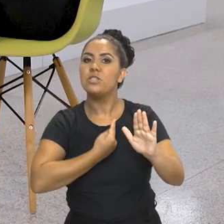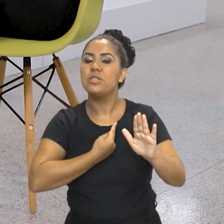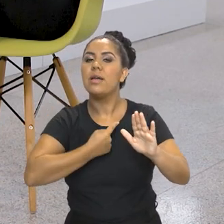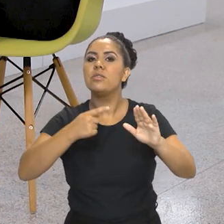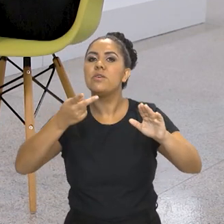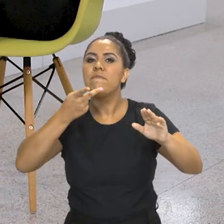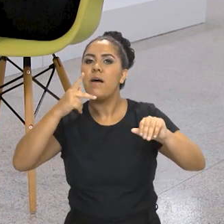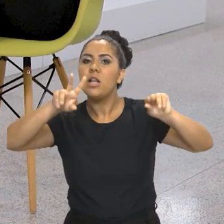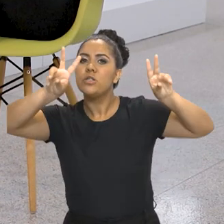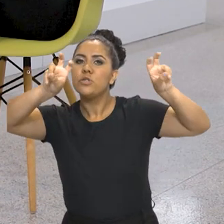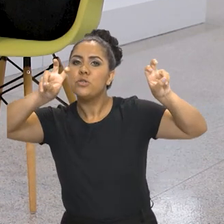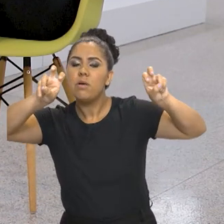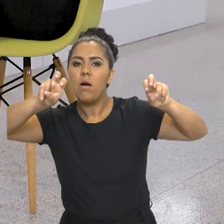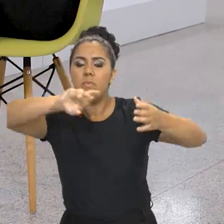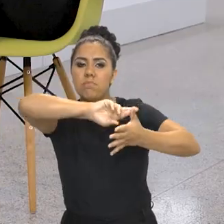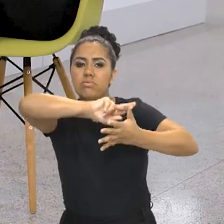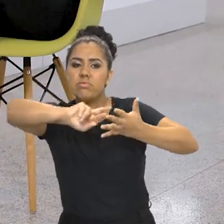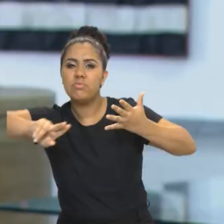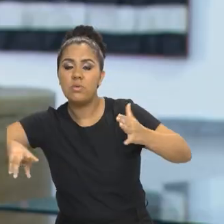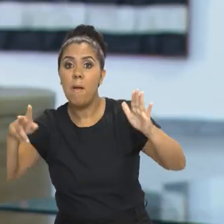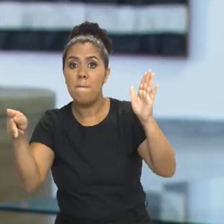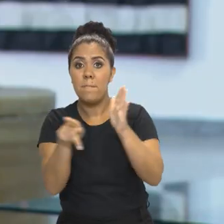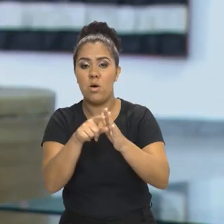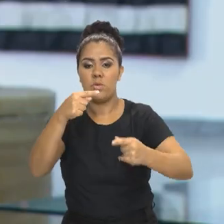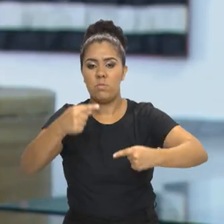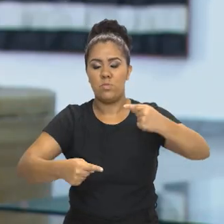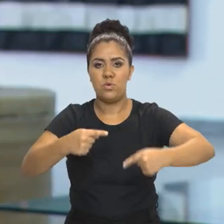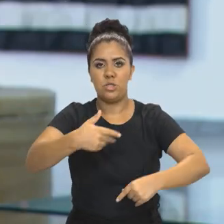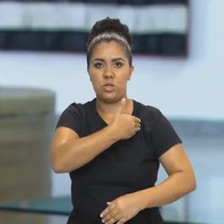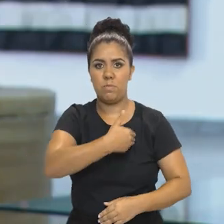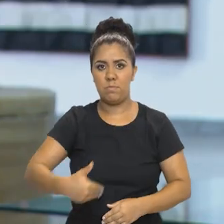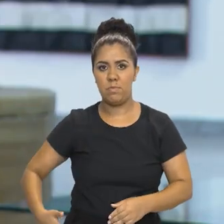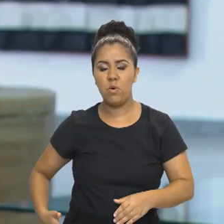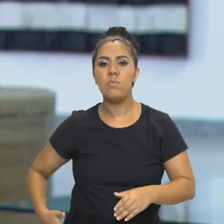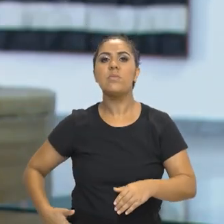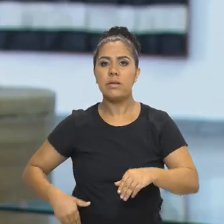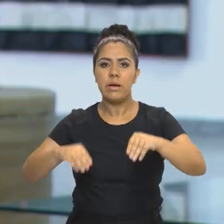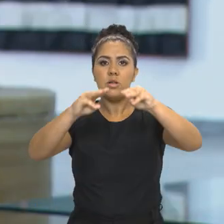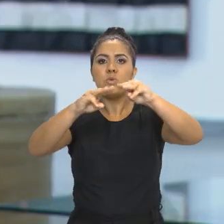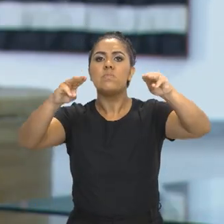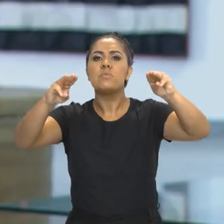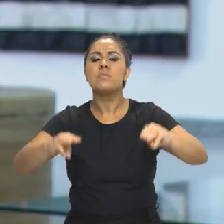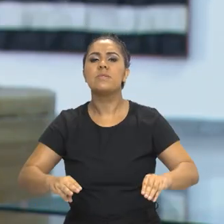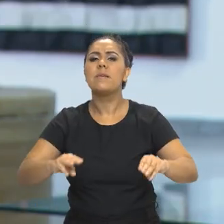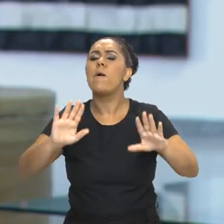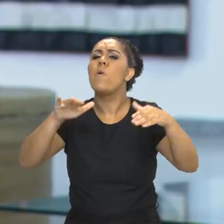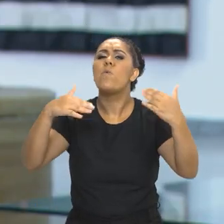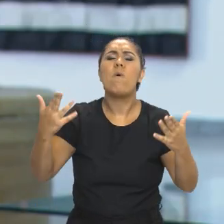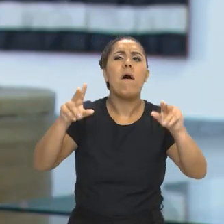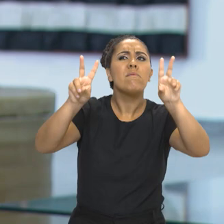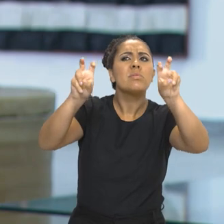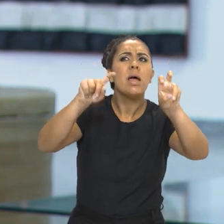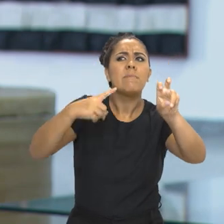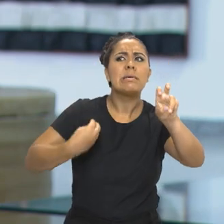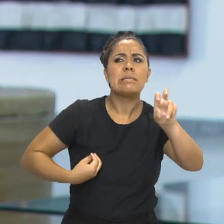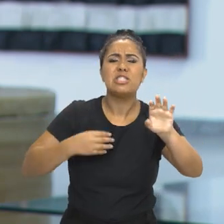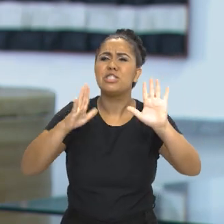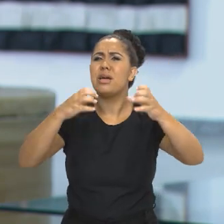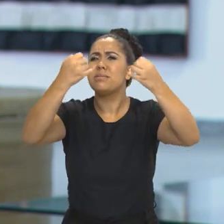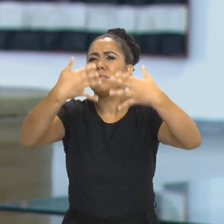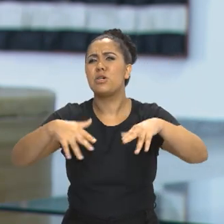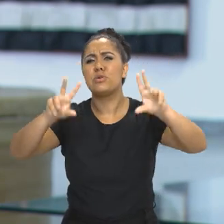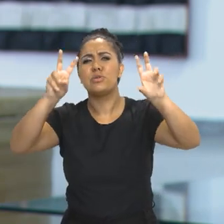temáticas que são importantes para a política pública de museus. Qual é o tema que está em voga? Então, a gente já falou de